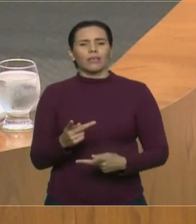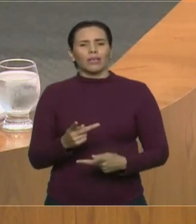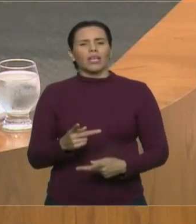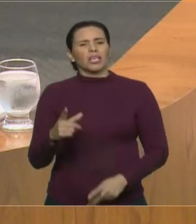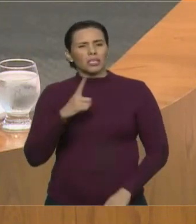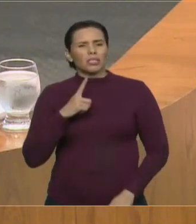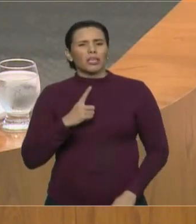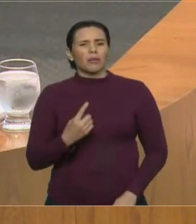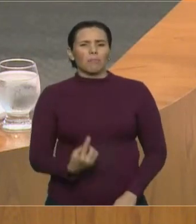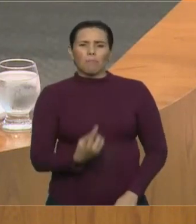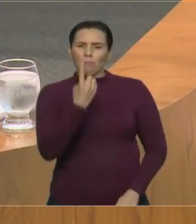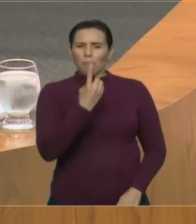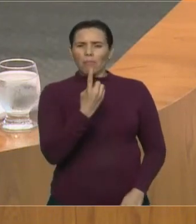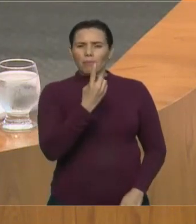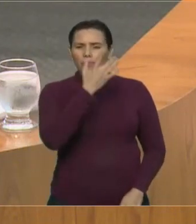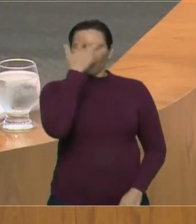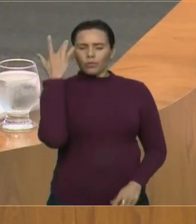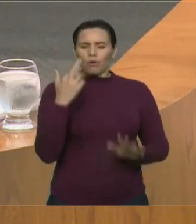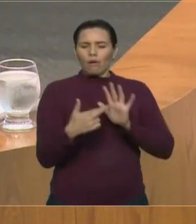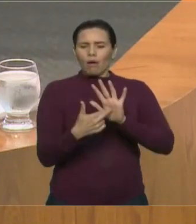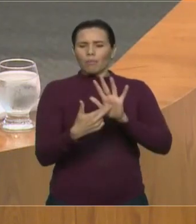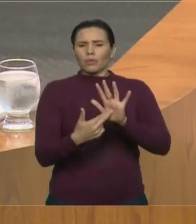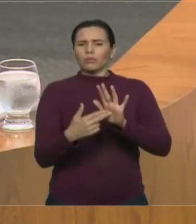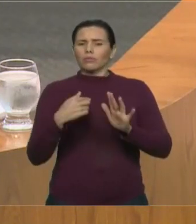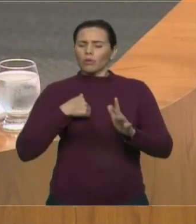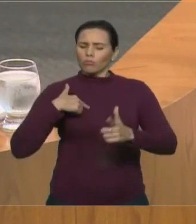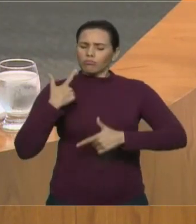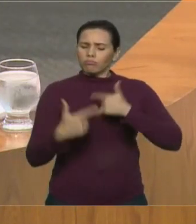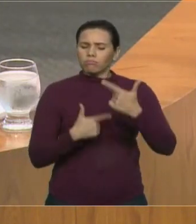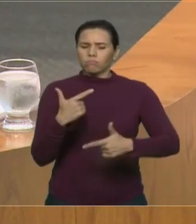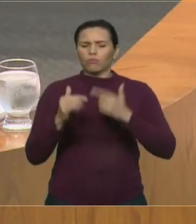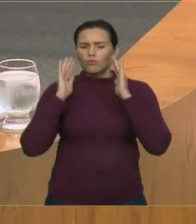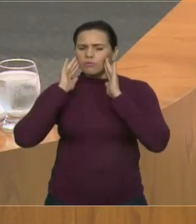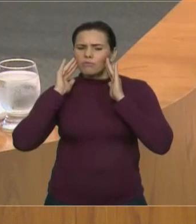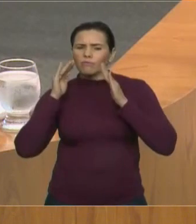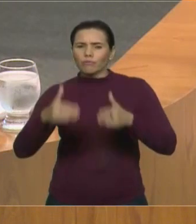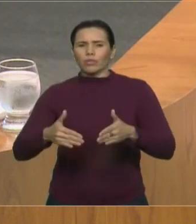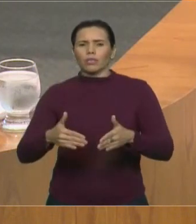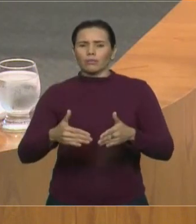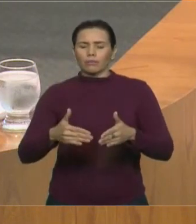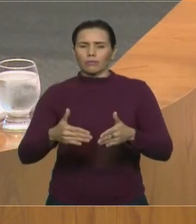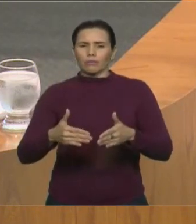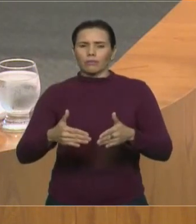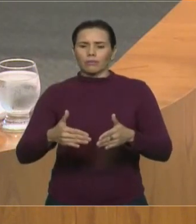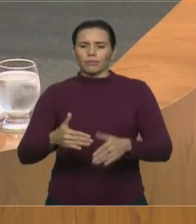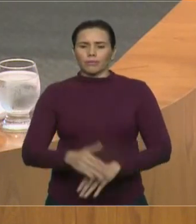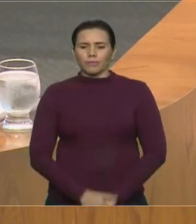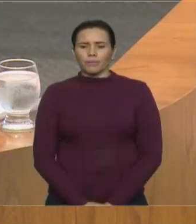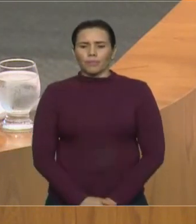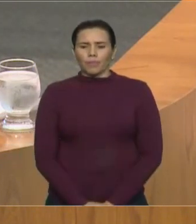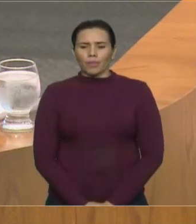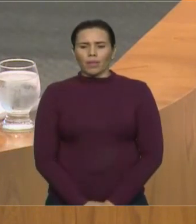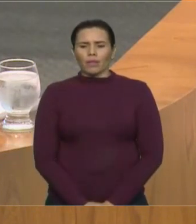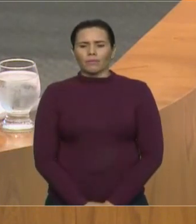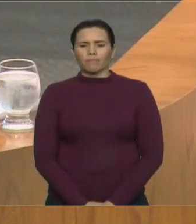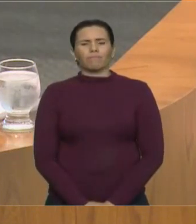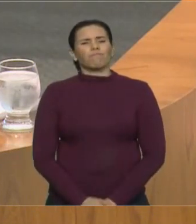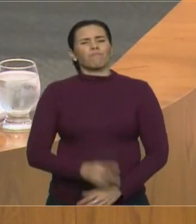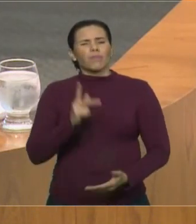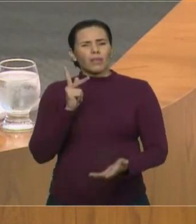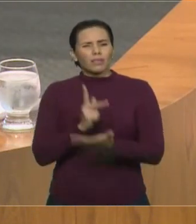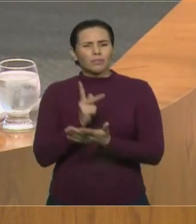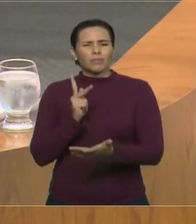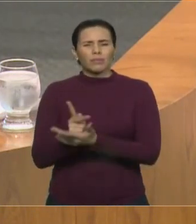que lutarei com todas as minhas forças para continuar correspondendo aos